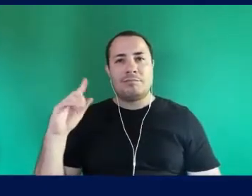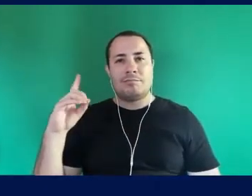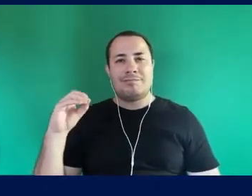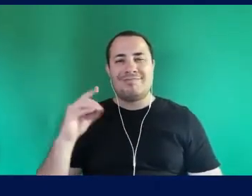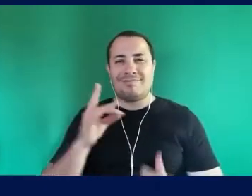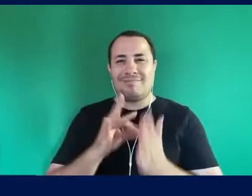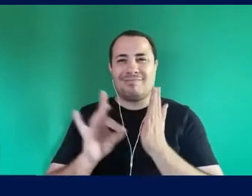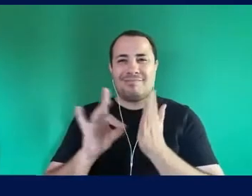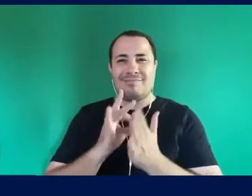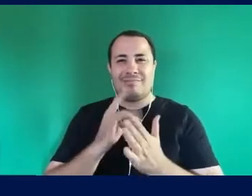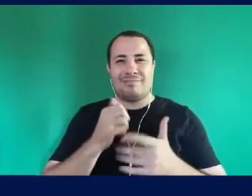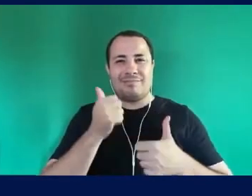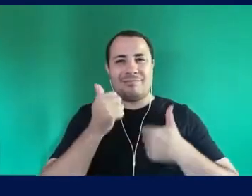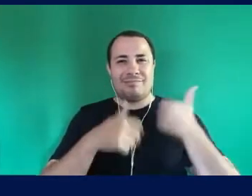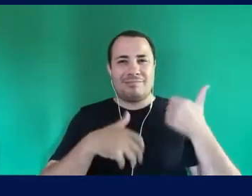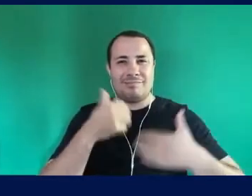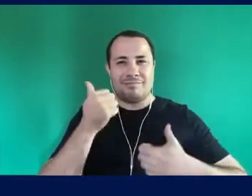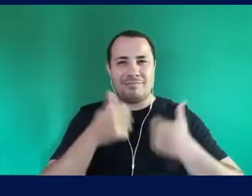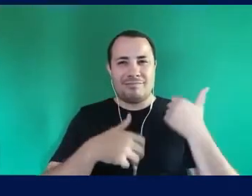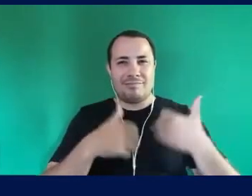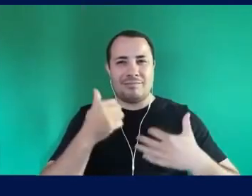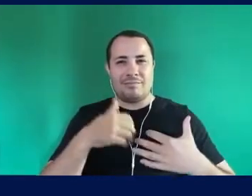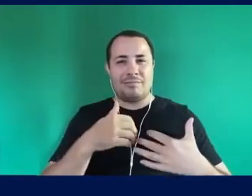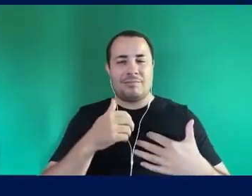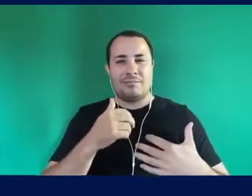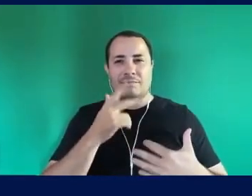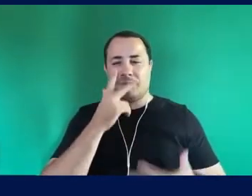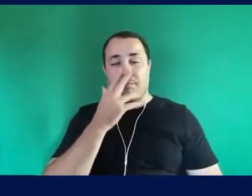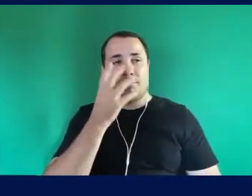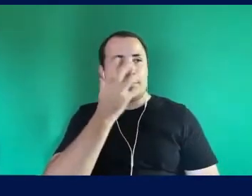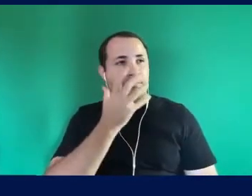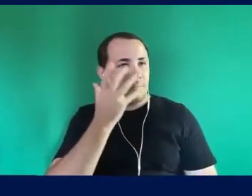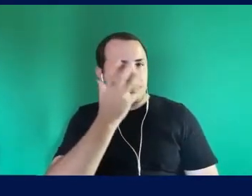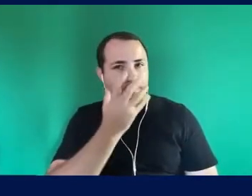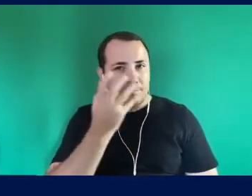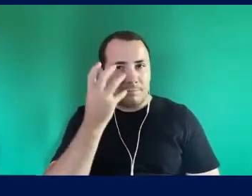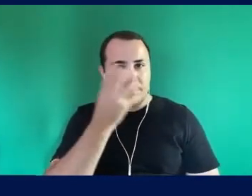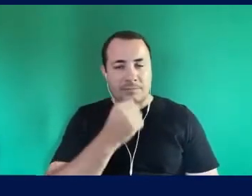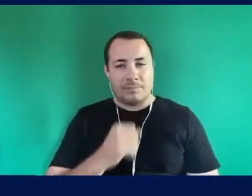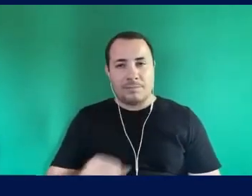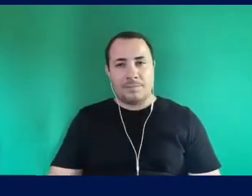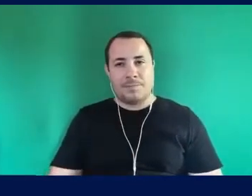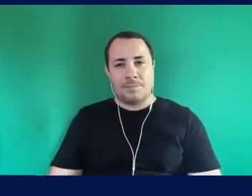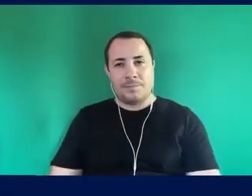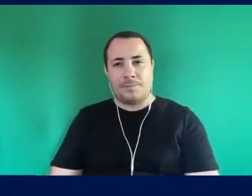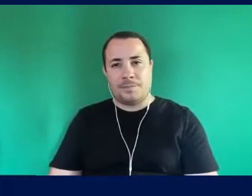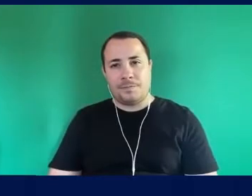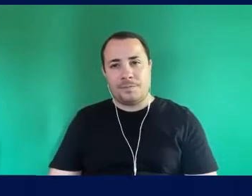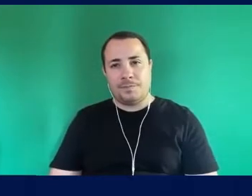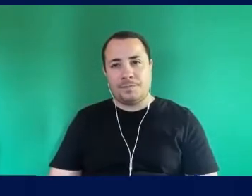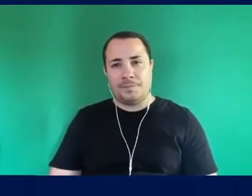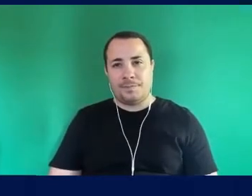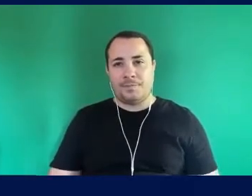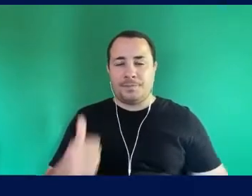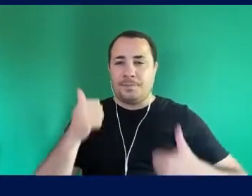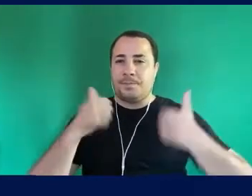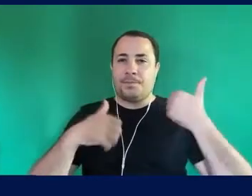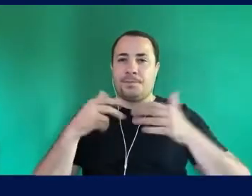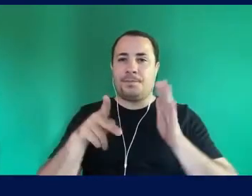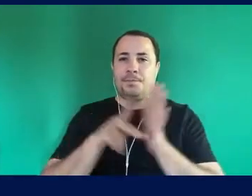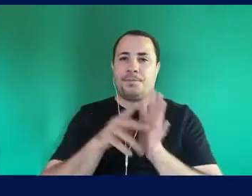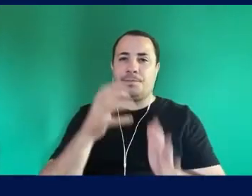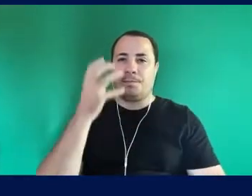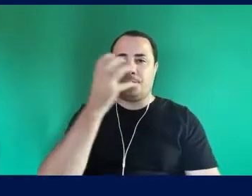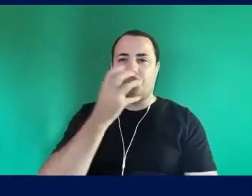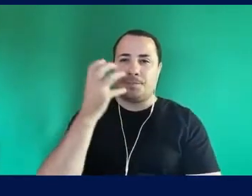Biliar Ela é uma fala De paixão Ela é uma fala De paixão Ela é uma fala